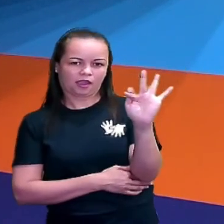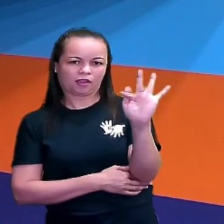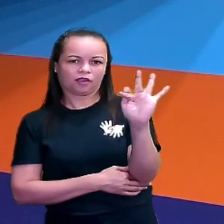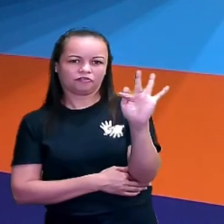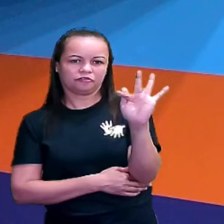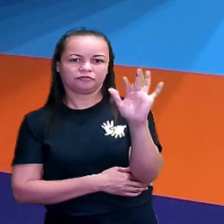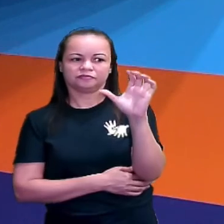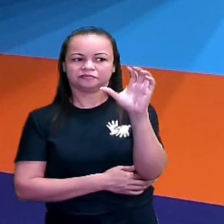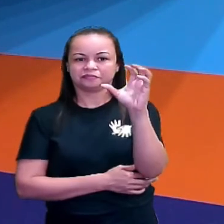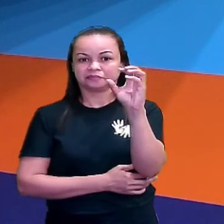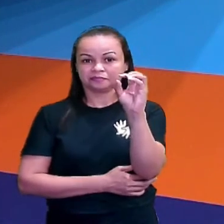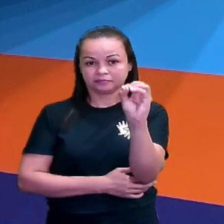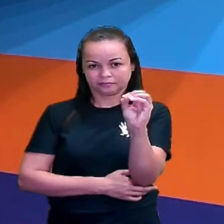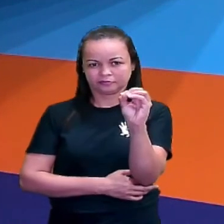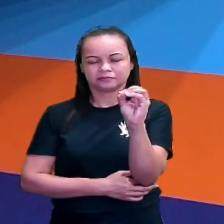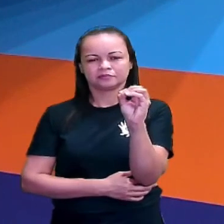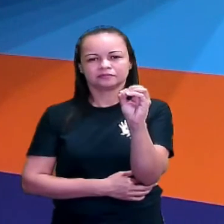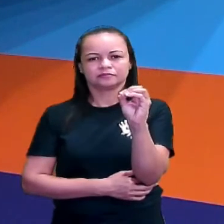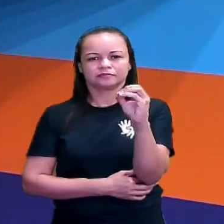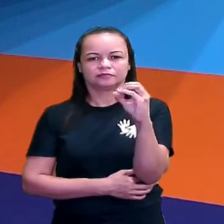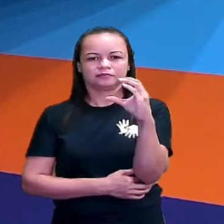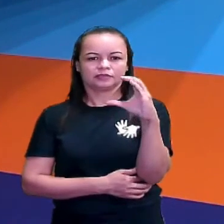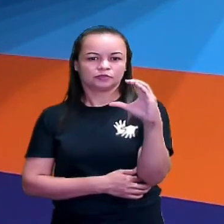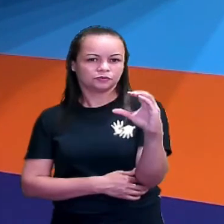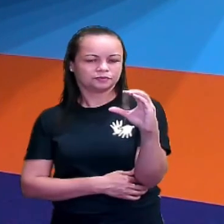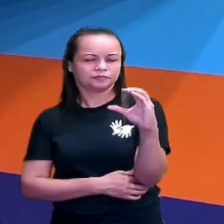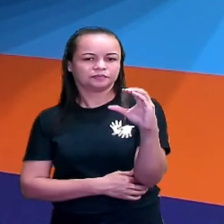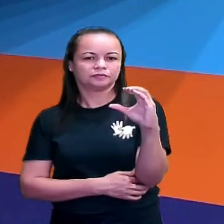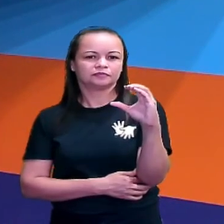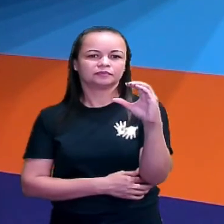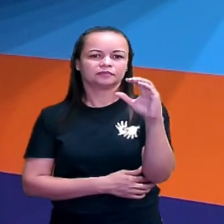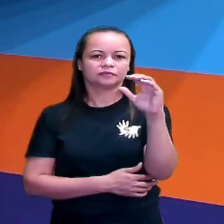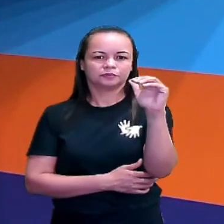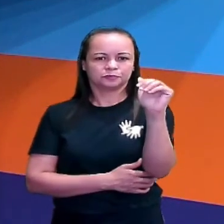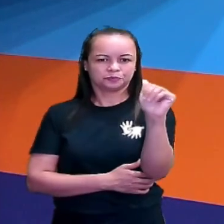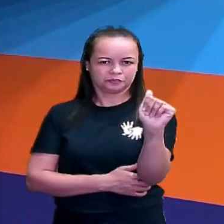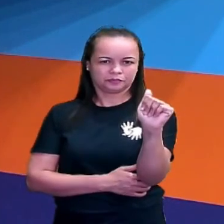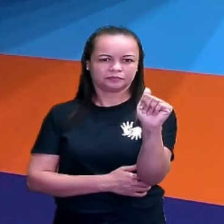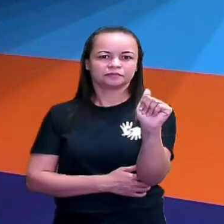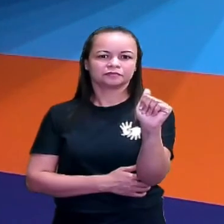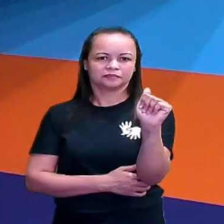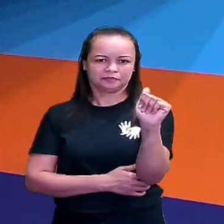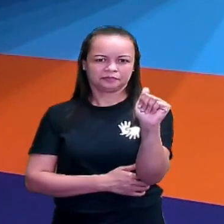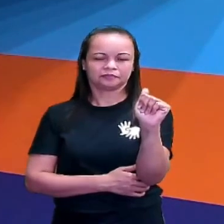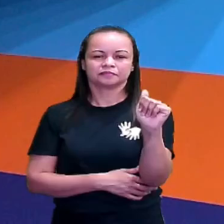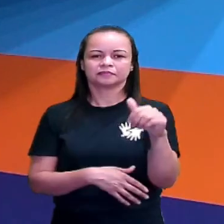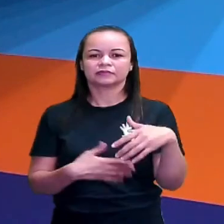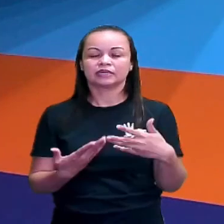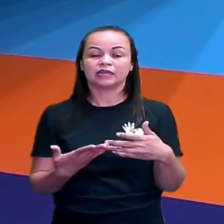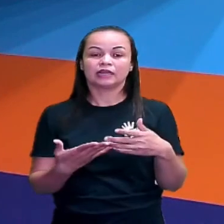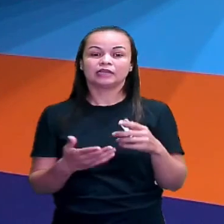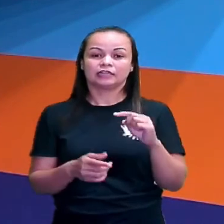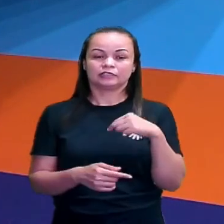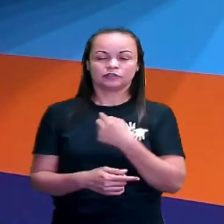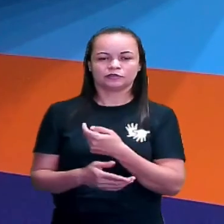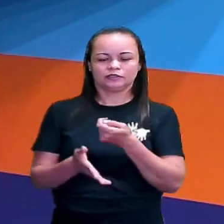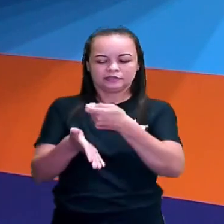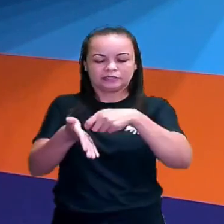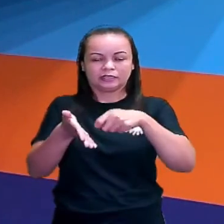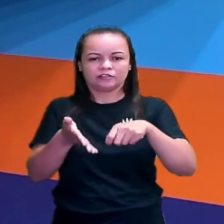o O, o C e o A. E aí nós escrevemos,